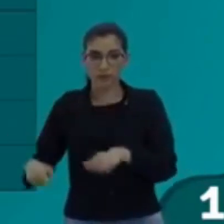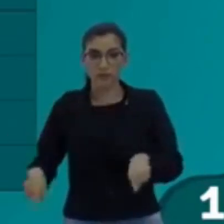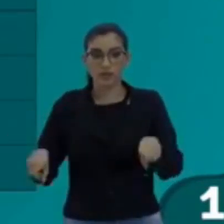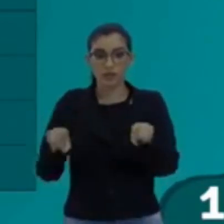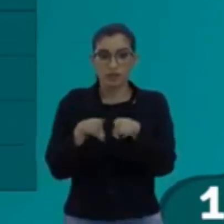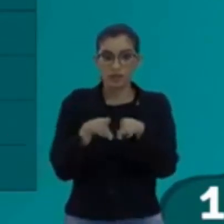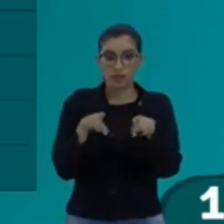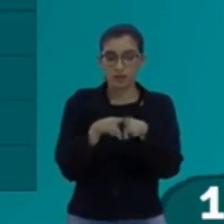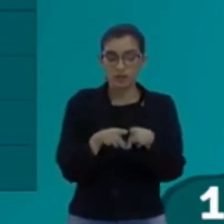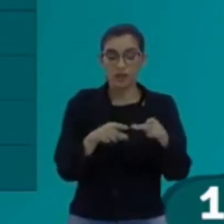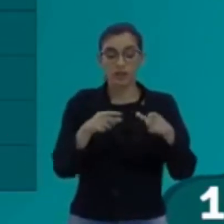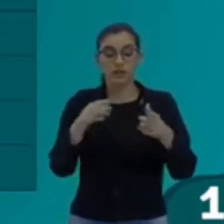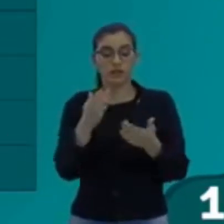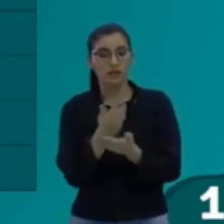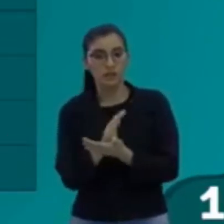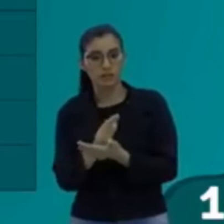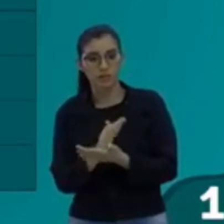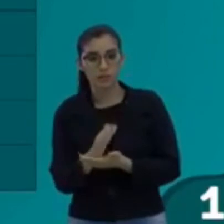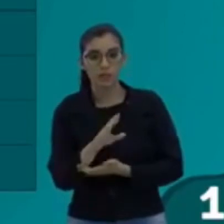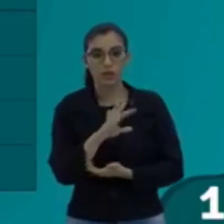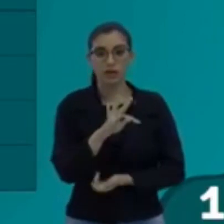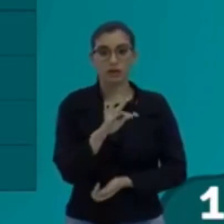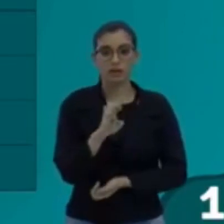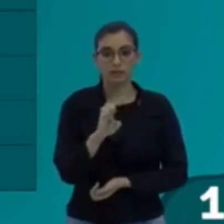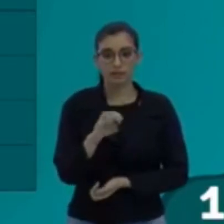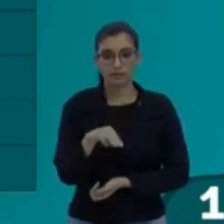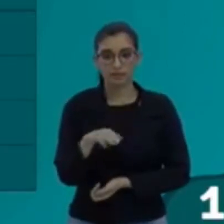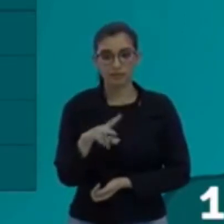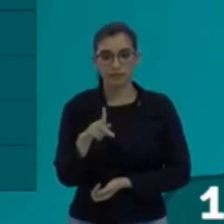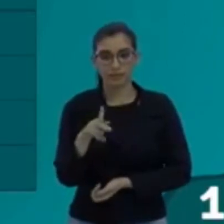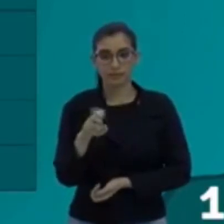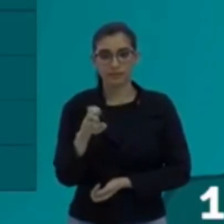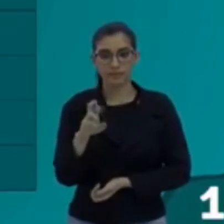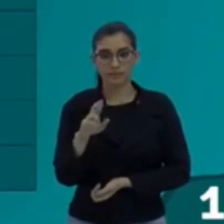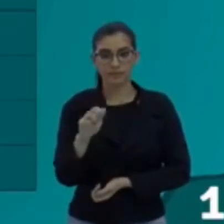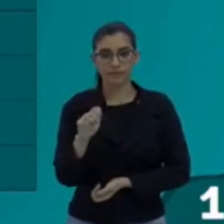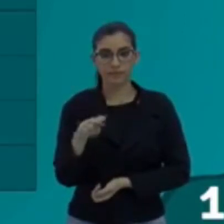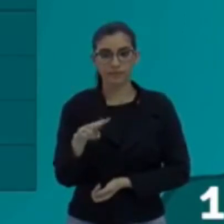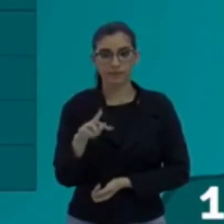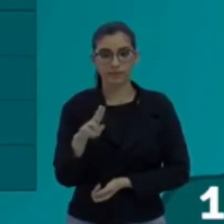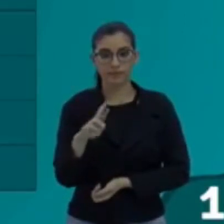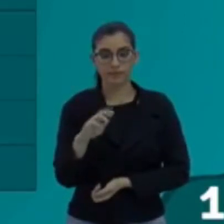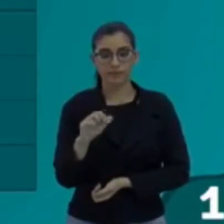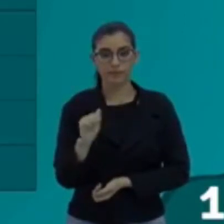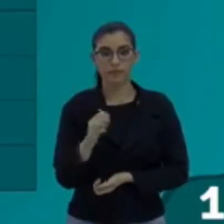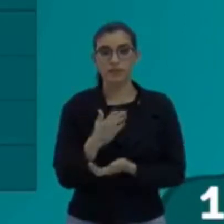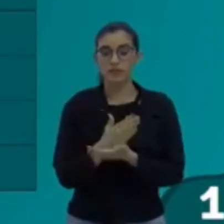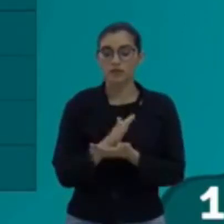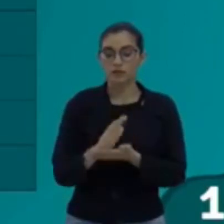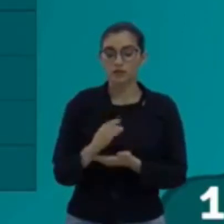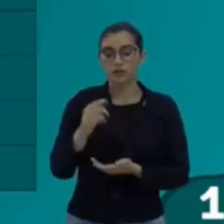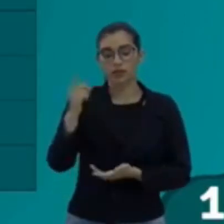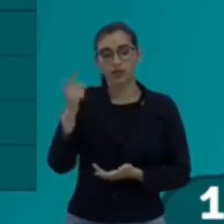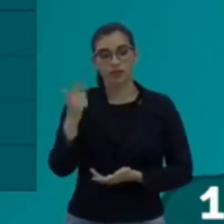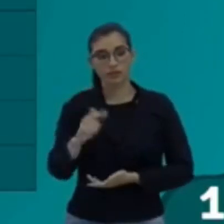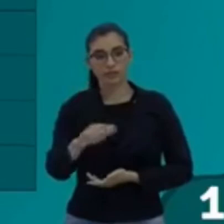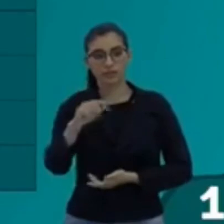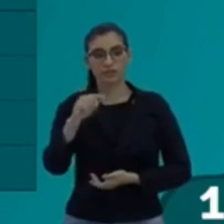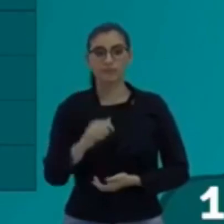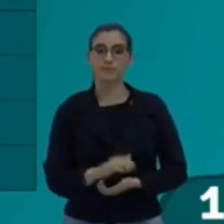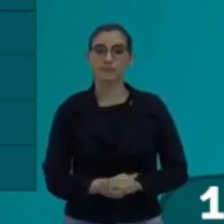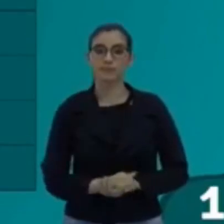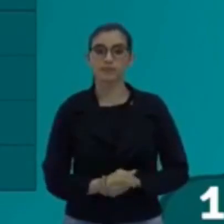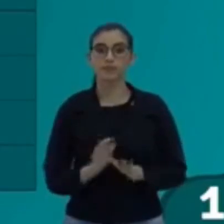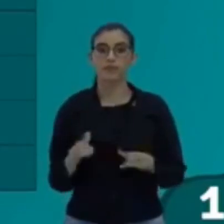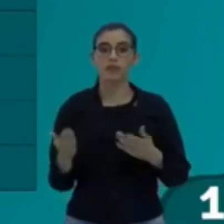temperatura dessas duas grandezas iniciais que a gente vai relembrar, tá bom? Então,